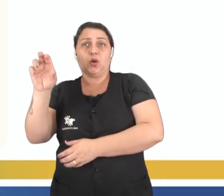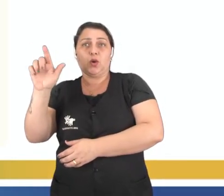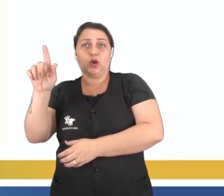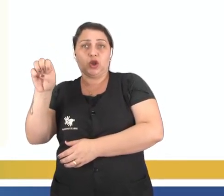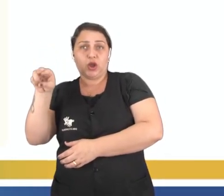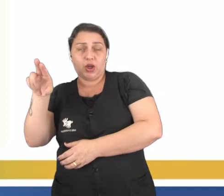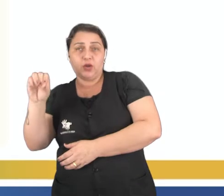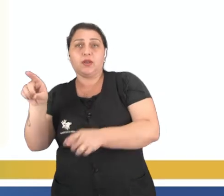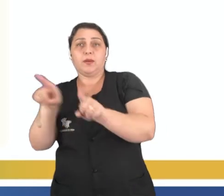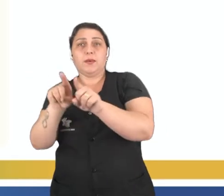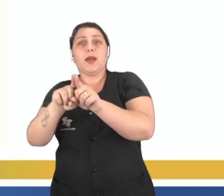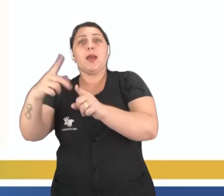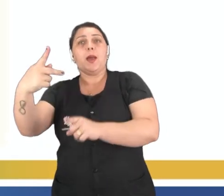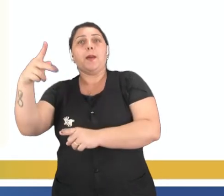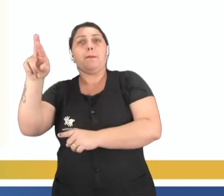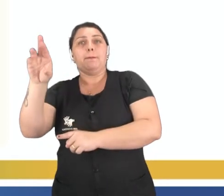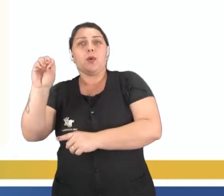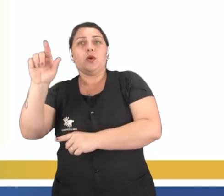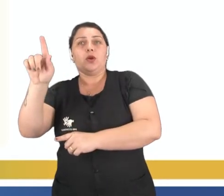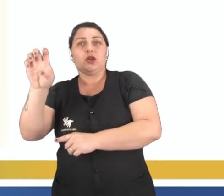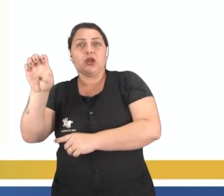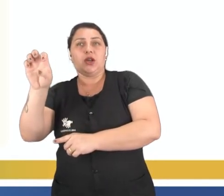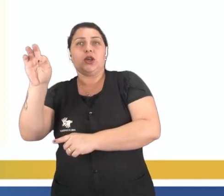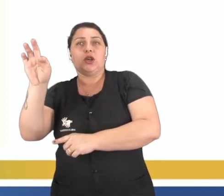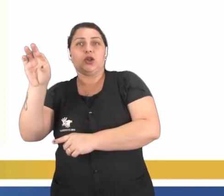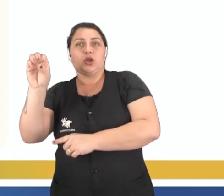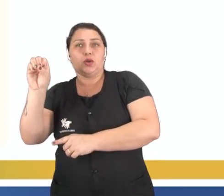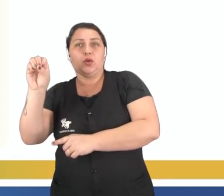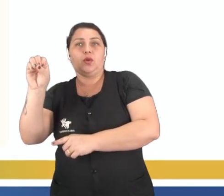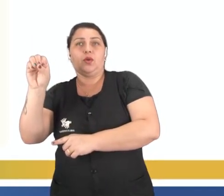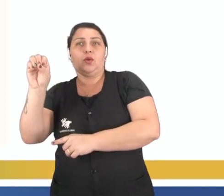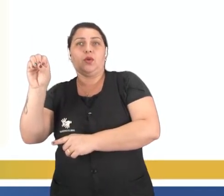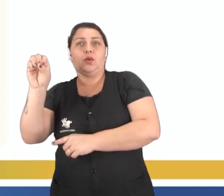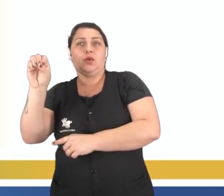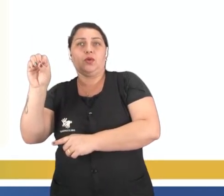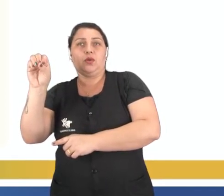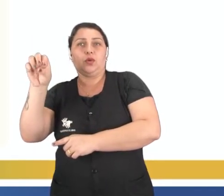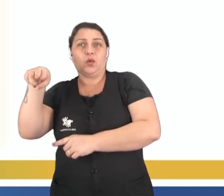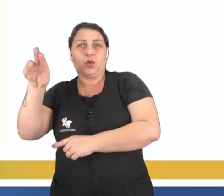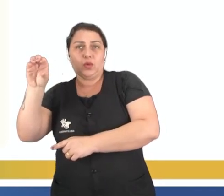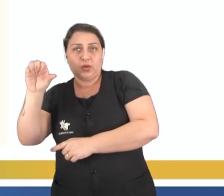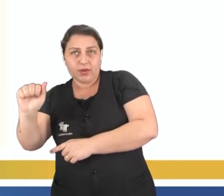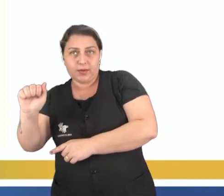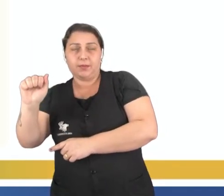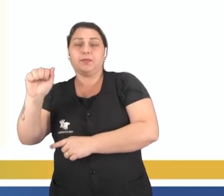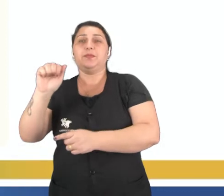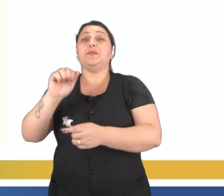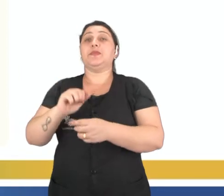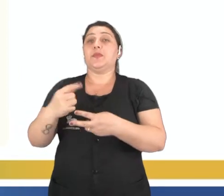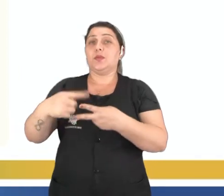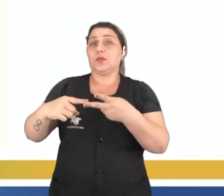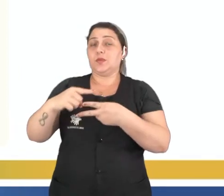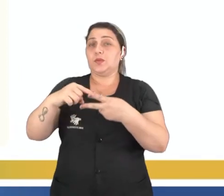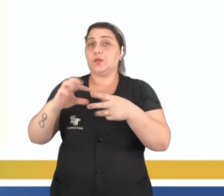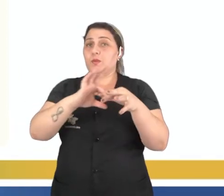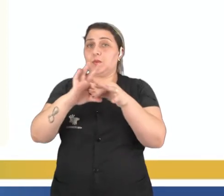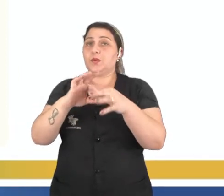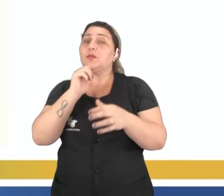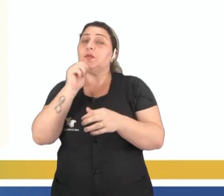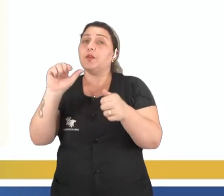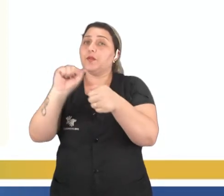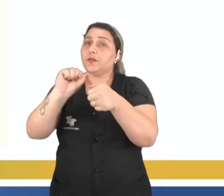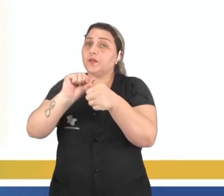hormônios que são indispensáveis por ciclo endometrial, por ciclo menstrual, vão ser